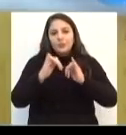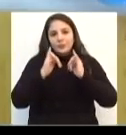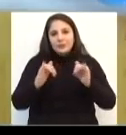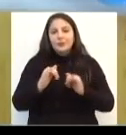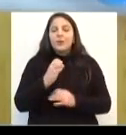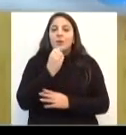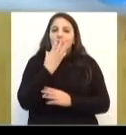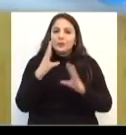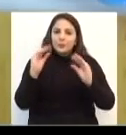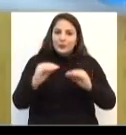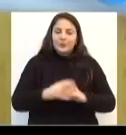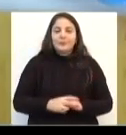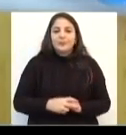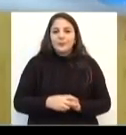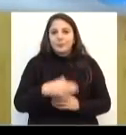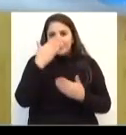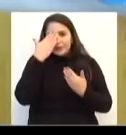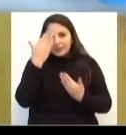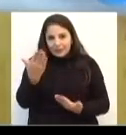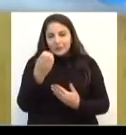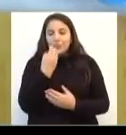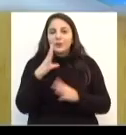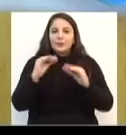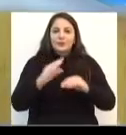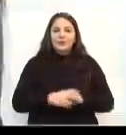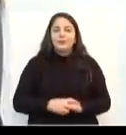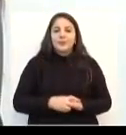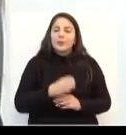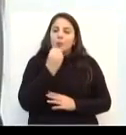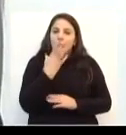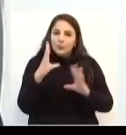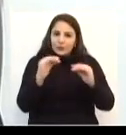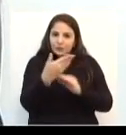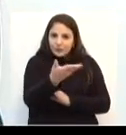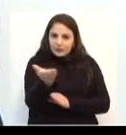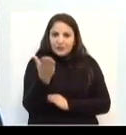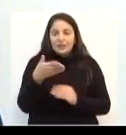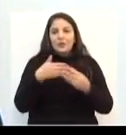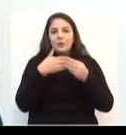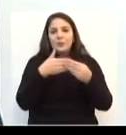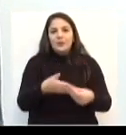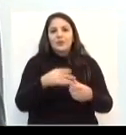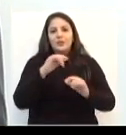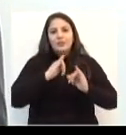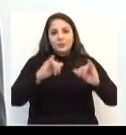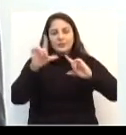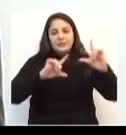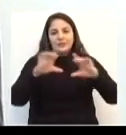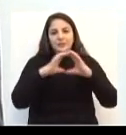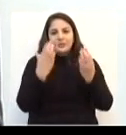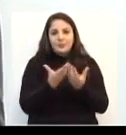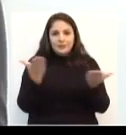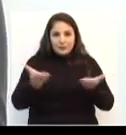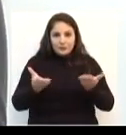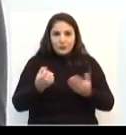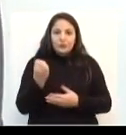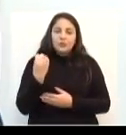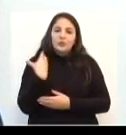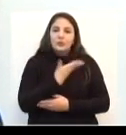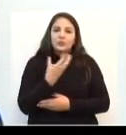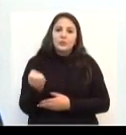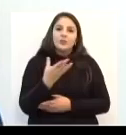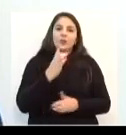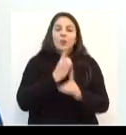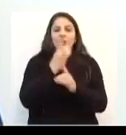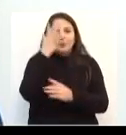pelas informações e uma ótima noite. Muito obrigado, boa noite. Boa noite também a você que acompanhou o Jornal da Câmara de hoje, nós temos um novo